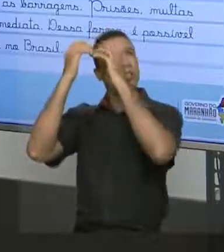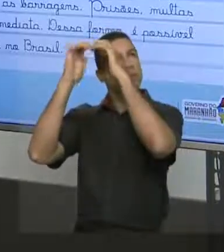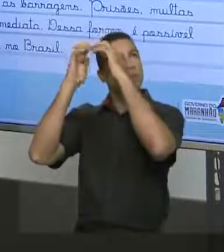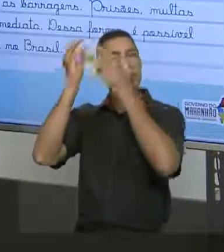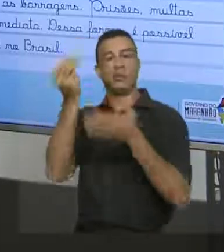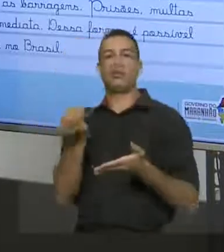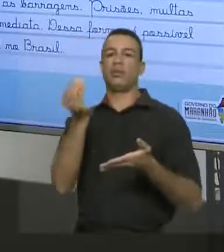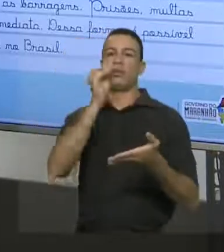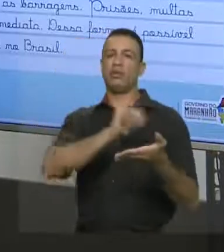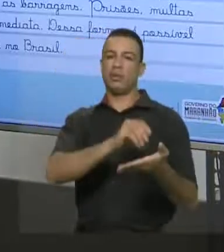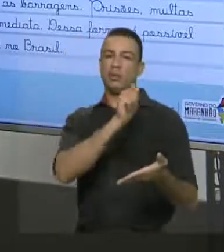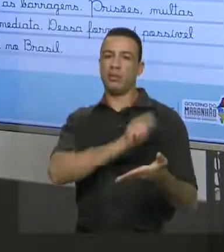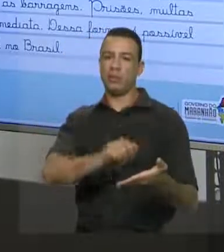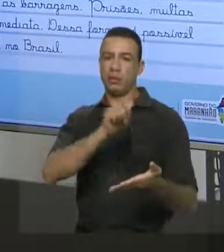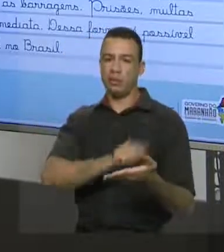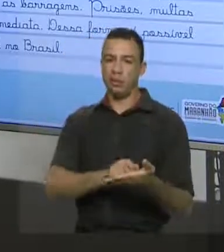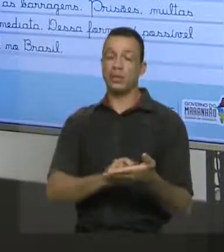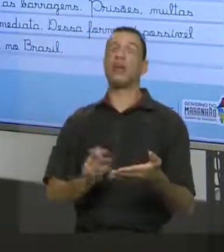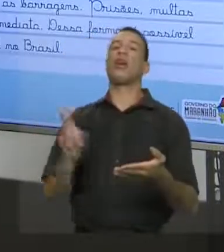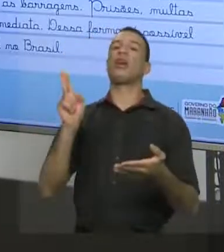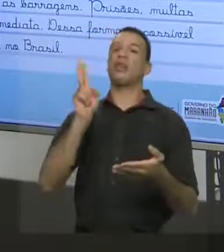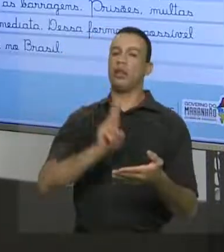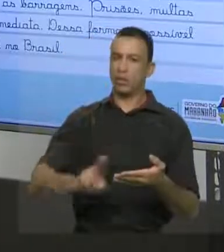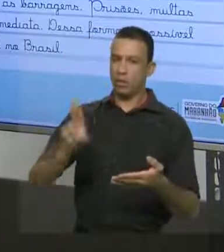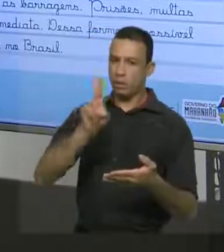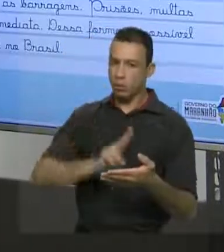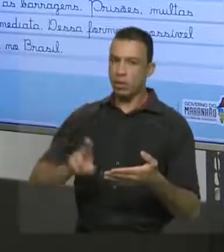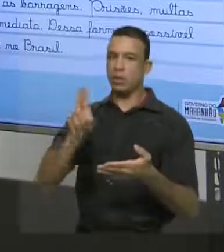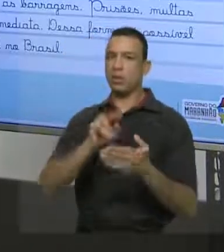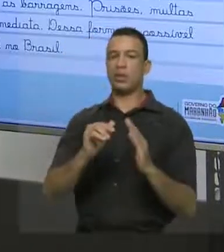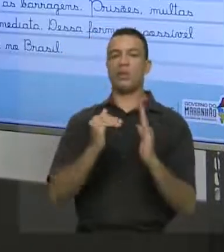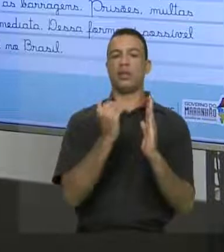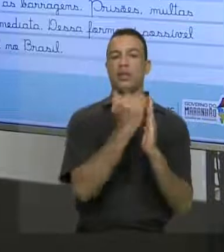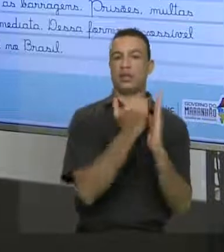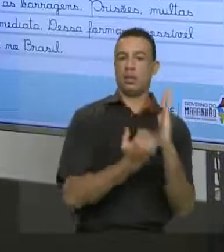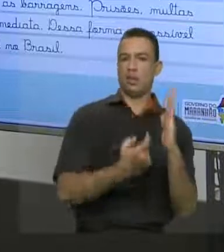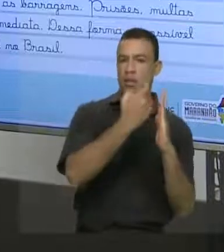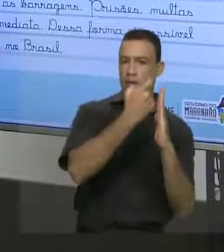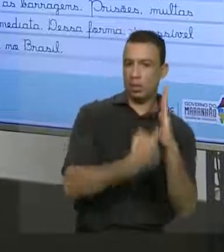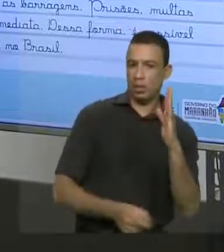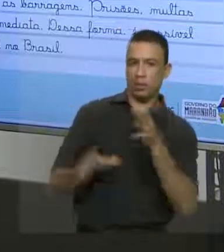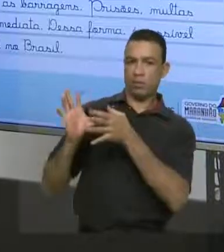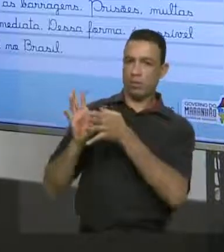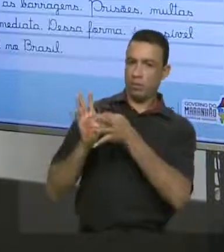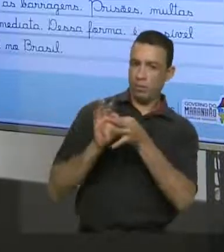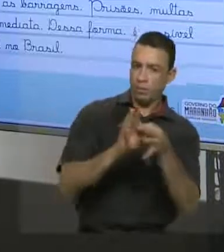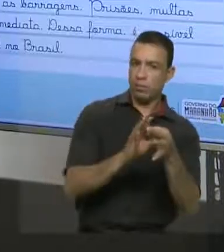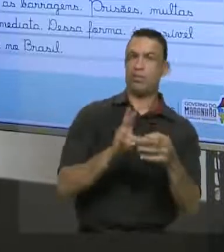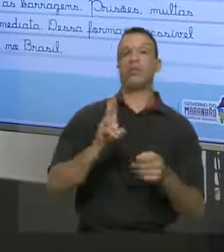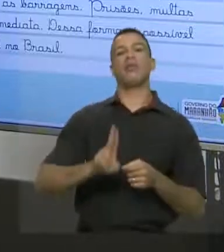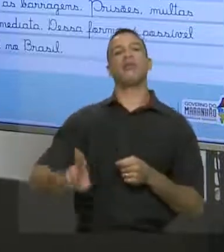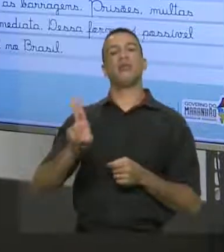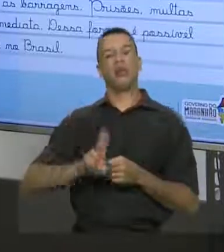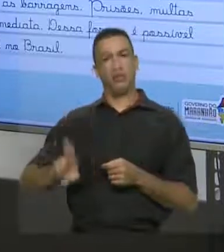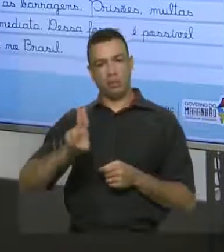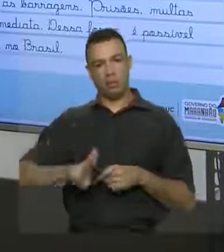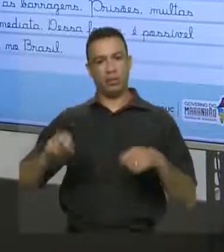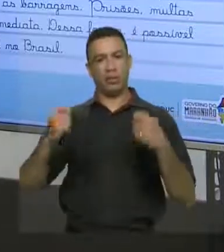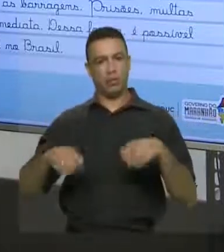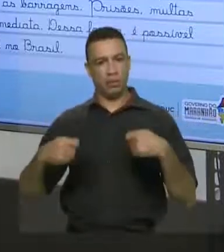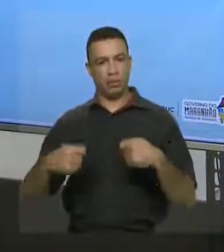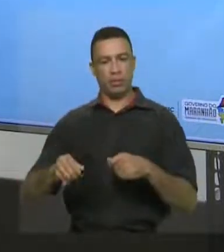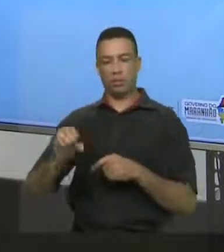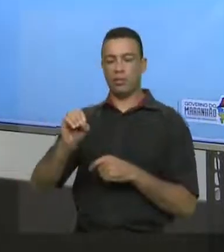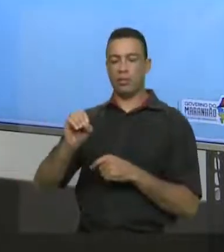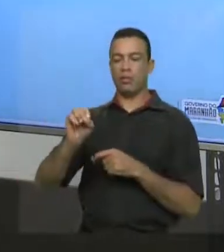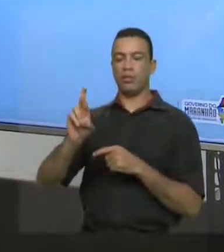se esqueçam de utilizar os elementos de coesão sequencial. Esse primeiro, é um primeiro elemento, as expressões ordenativas.